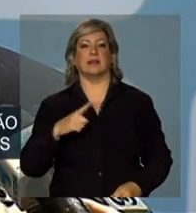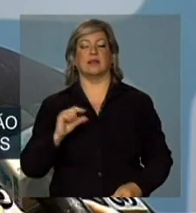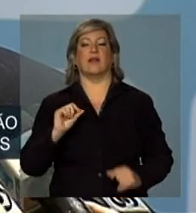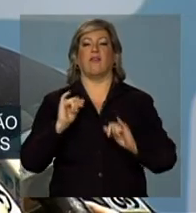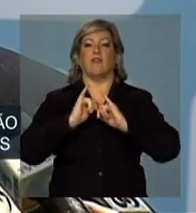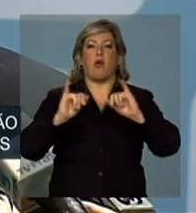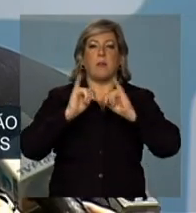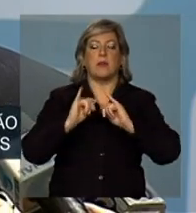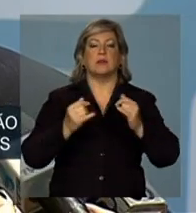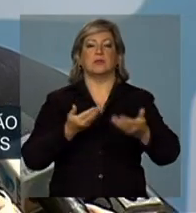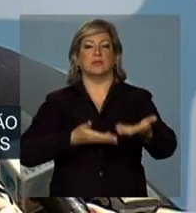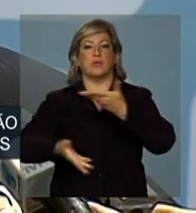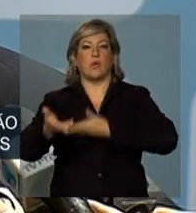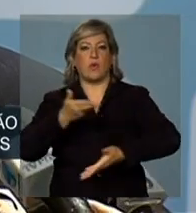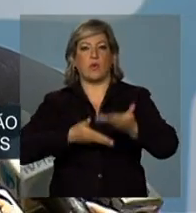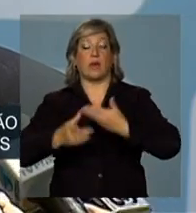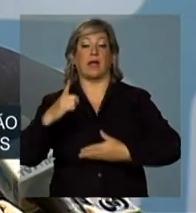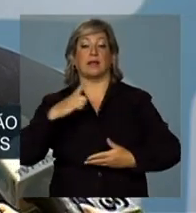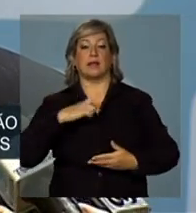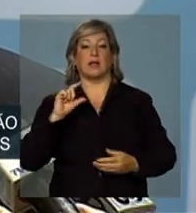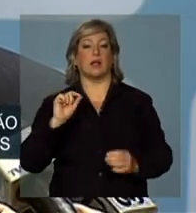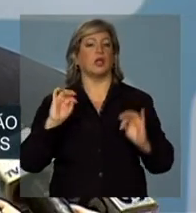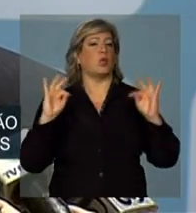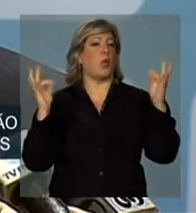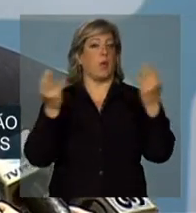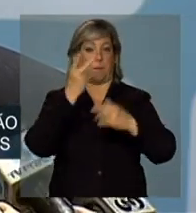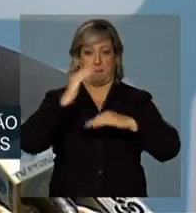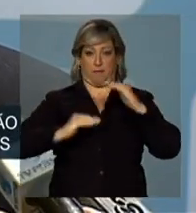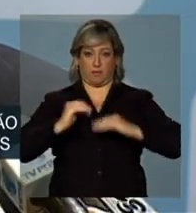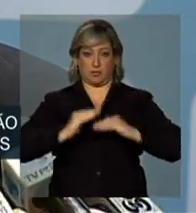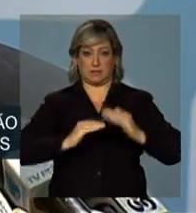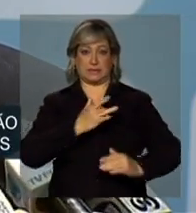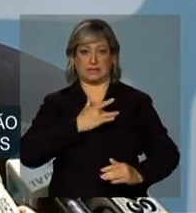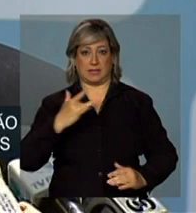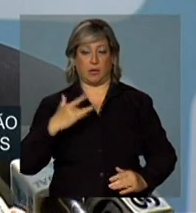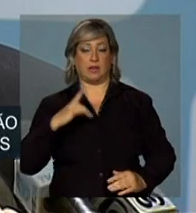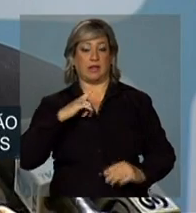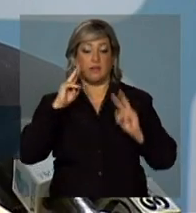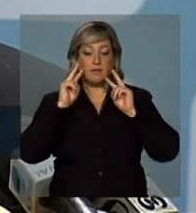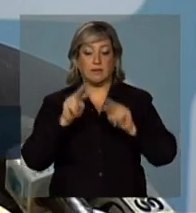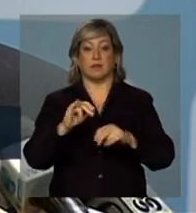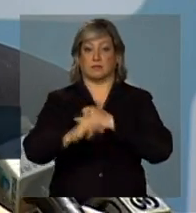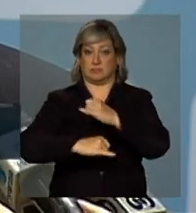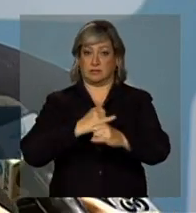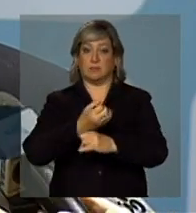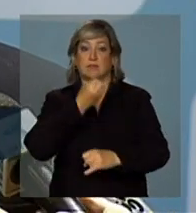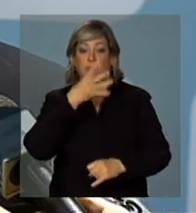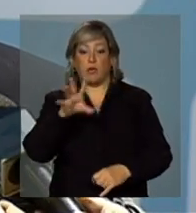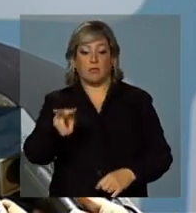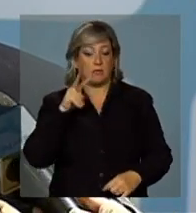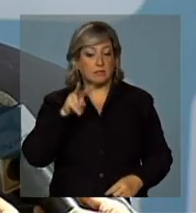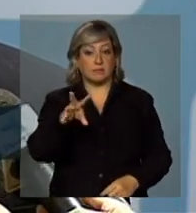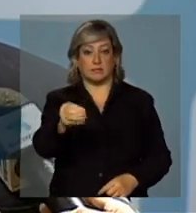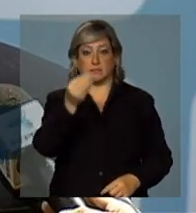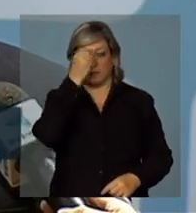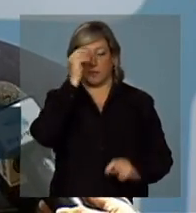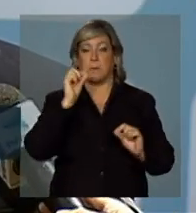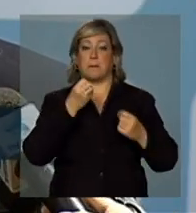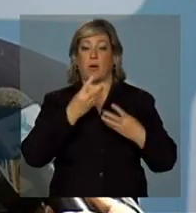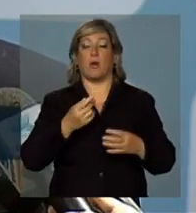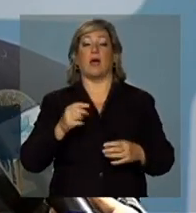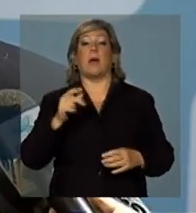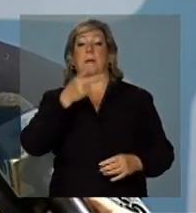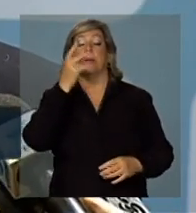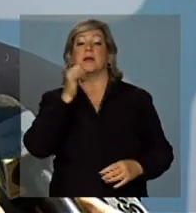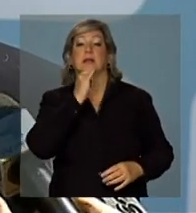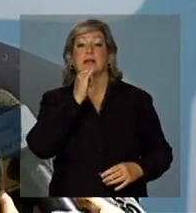queira, que sejam informações que fiquem disponíveis a todos os profissionais de saúde. Isso pode ajudar, por exemplo, uma pessoa, quando ela for atendida